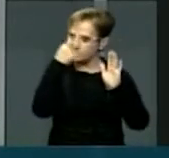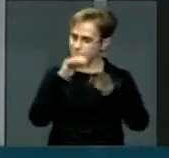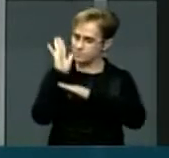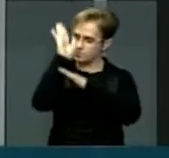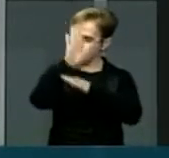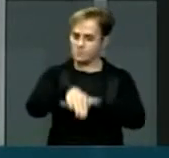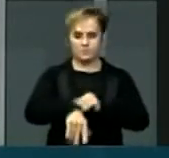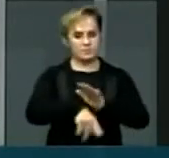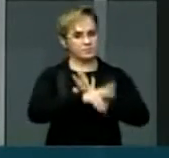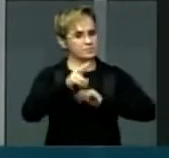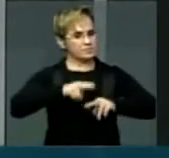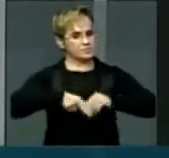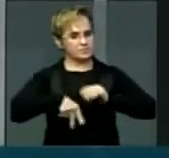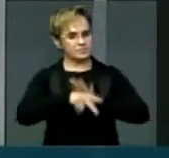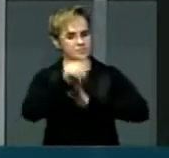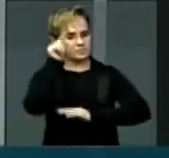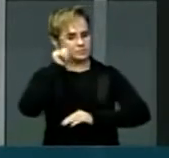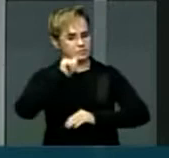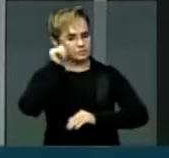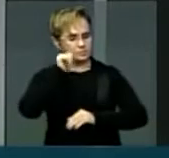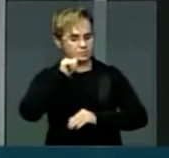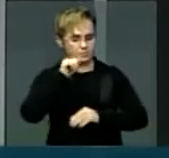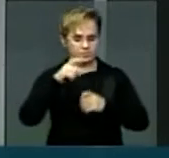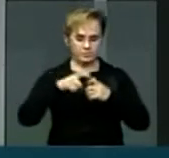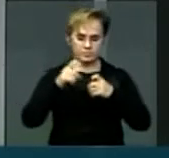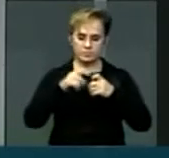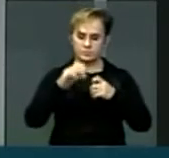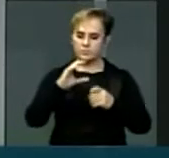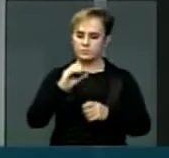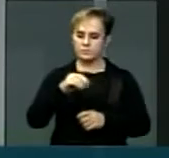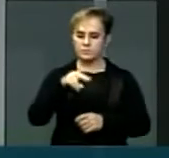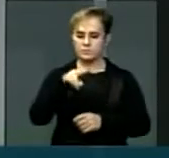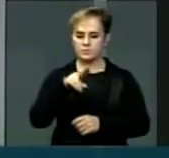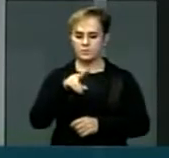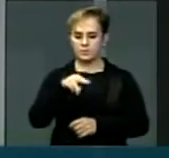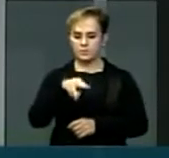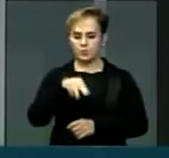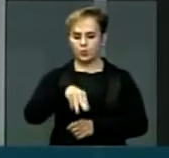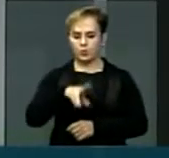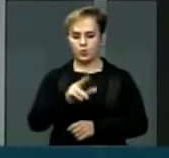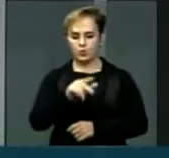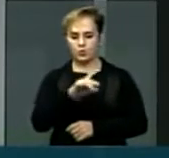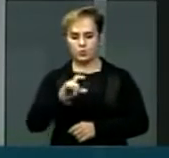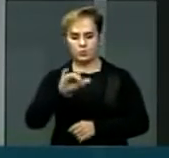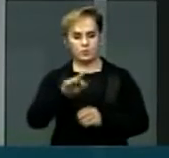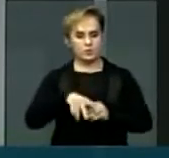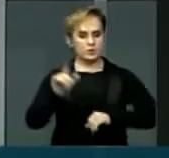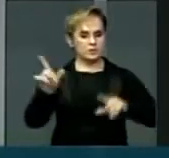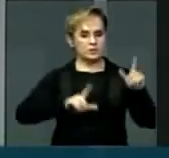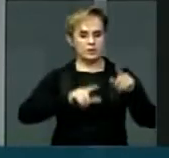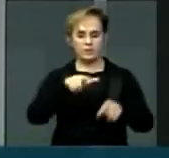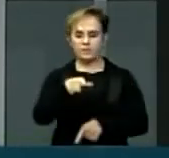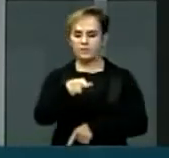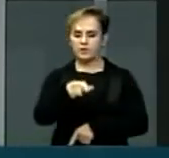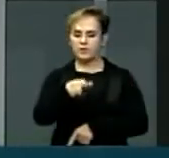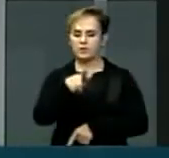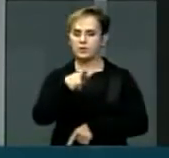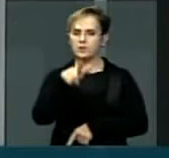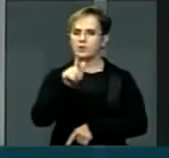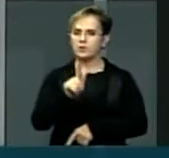foi uma médica comunista, respeitada e que nos deixa muita saudade, a TV Guará, ali da Praça Maria Aragão,